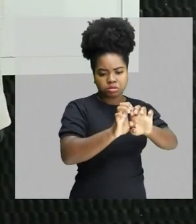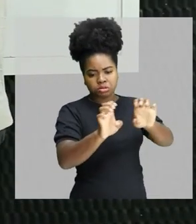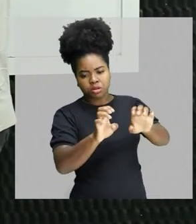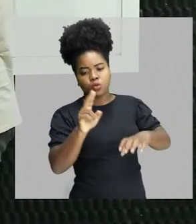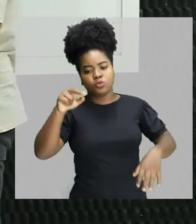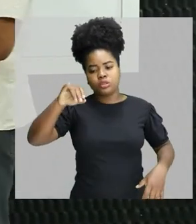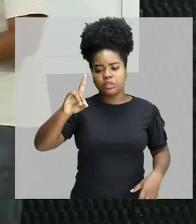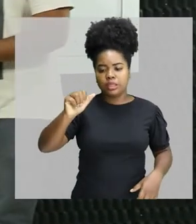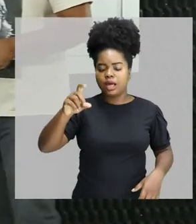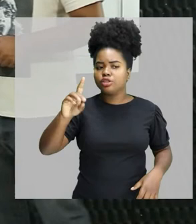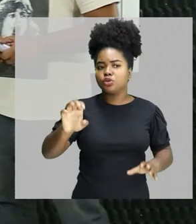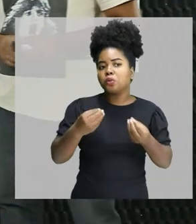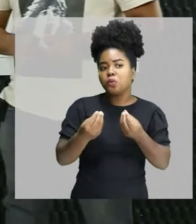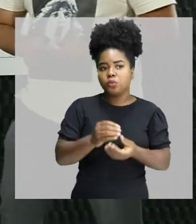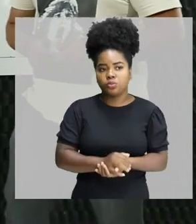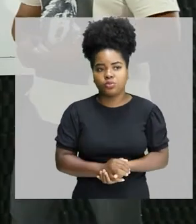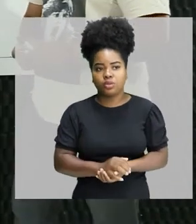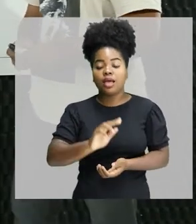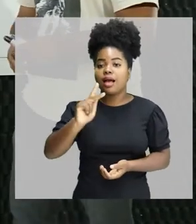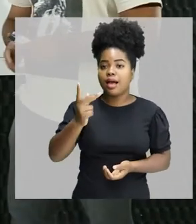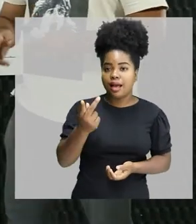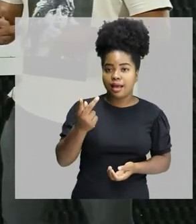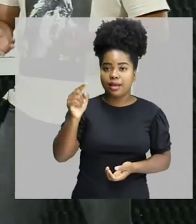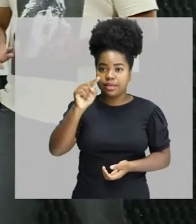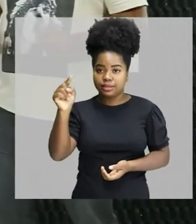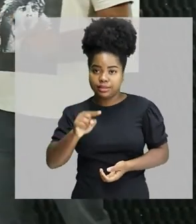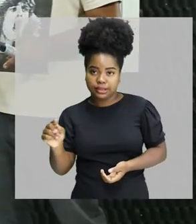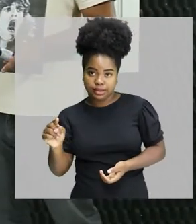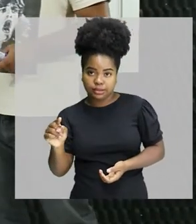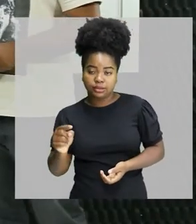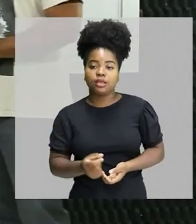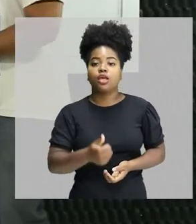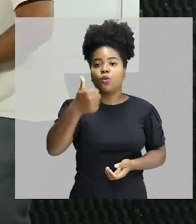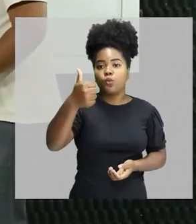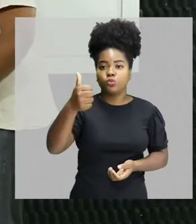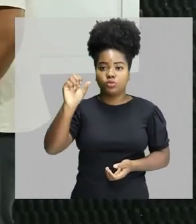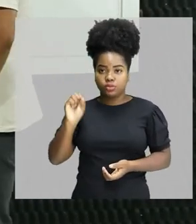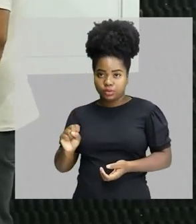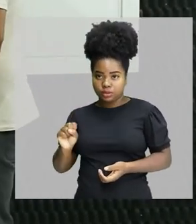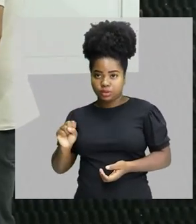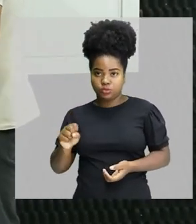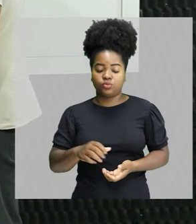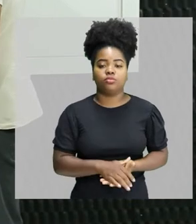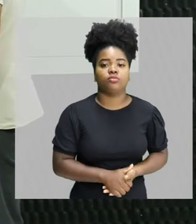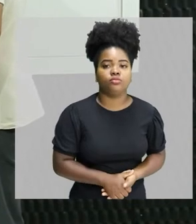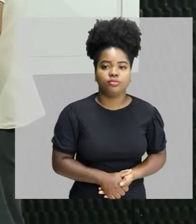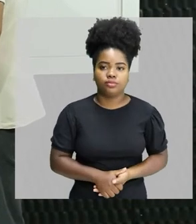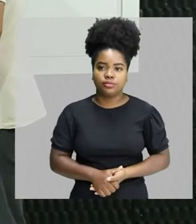é o hertz, o hz, ok? Que é o mesmo que 1 sobre segundo, né? Esse hertz